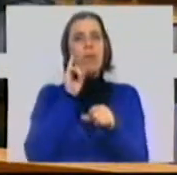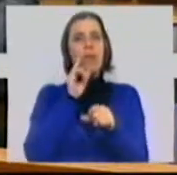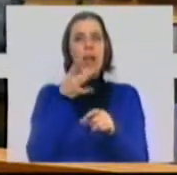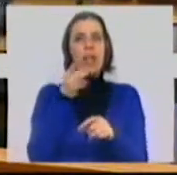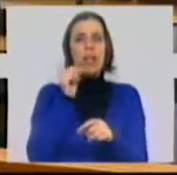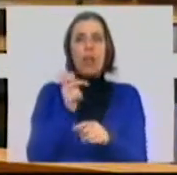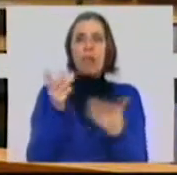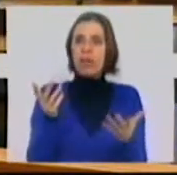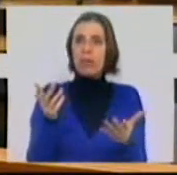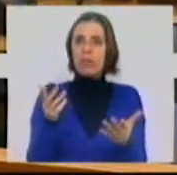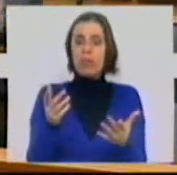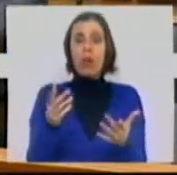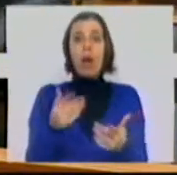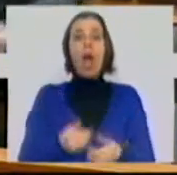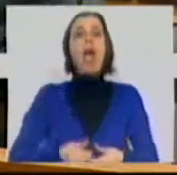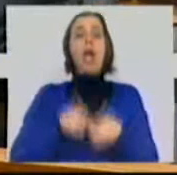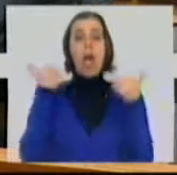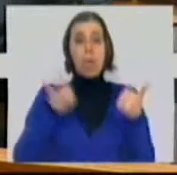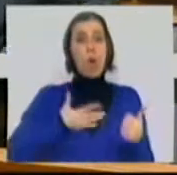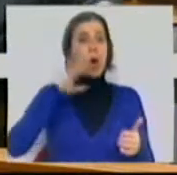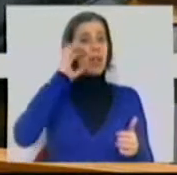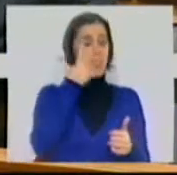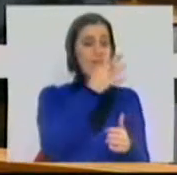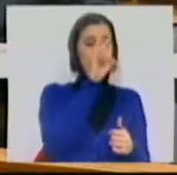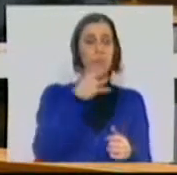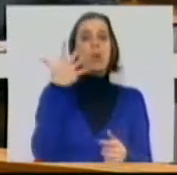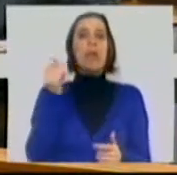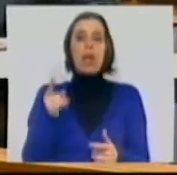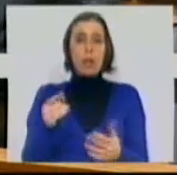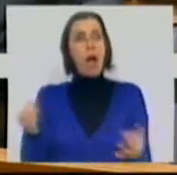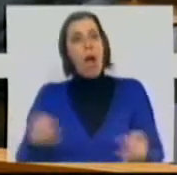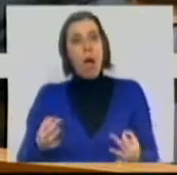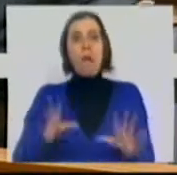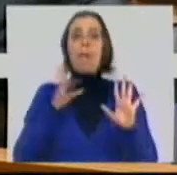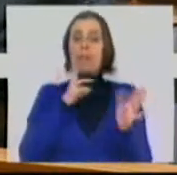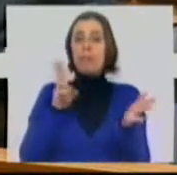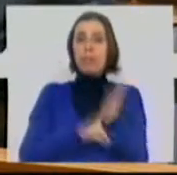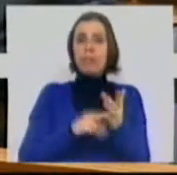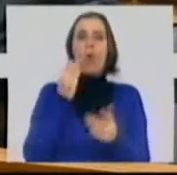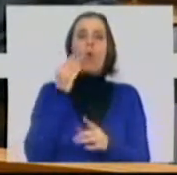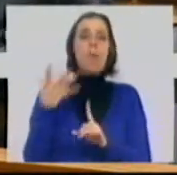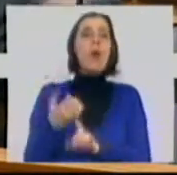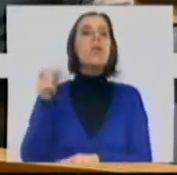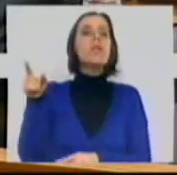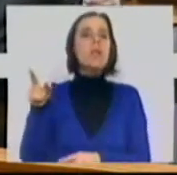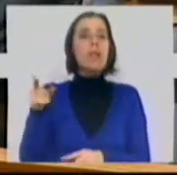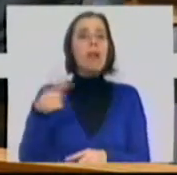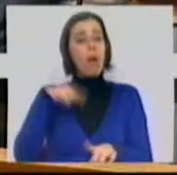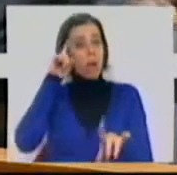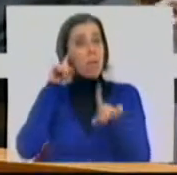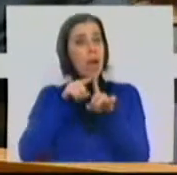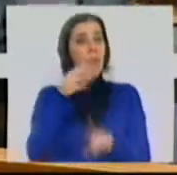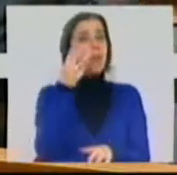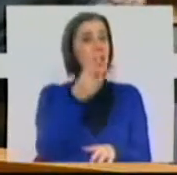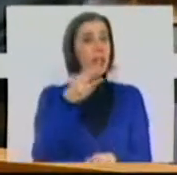há 19 anos. Claro que é melhor ter um déficit de 5% do que 5,5%, mas também é verdade como é que o atingiram e tínhamos as metas